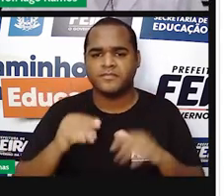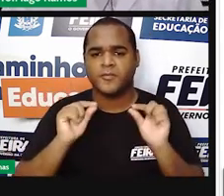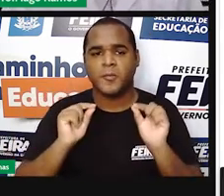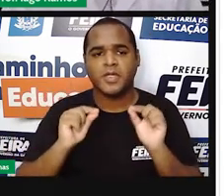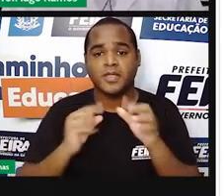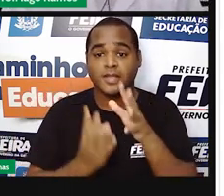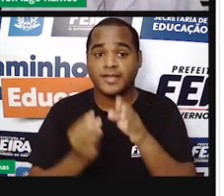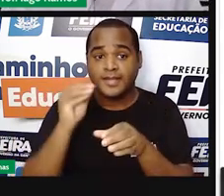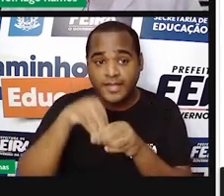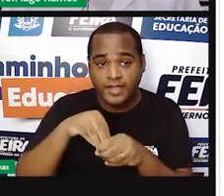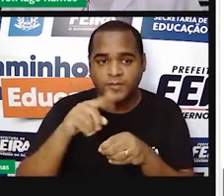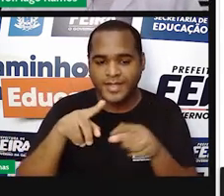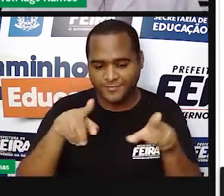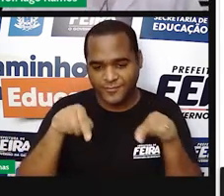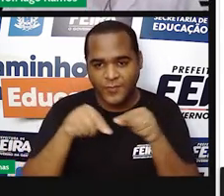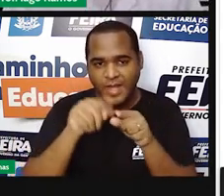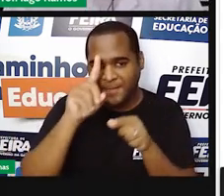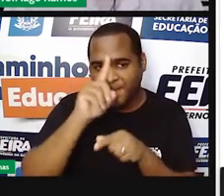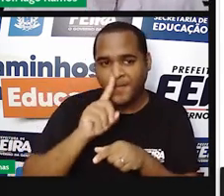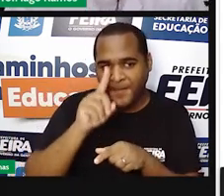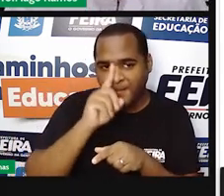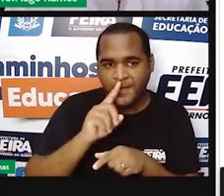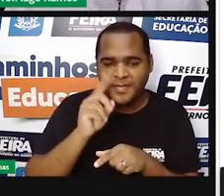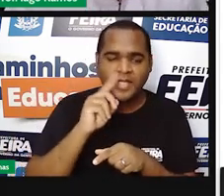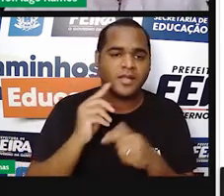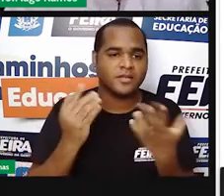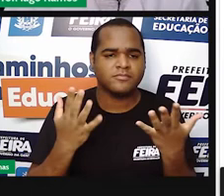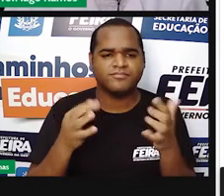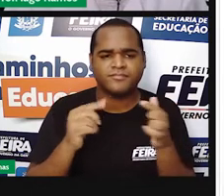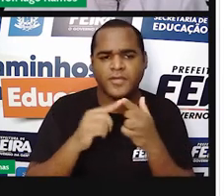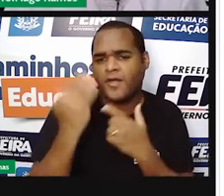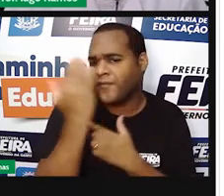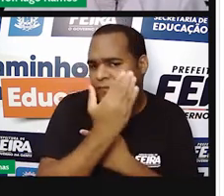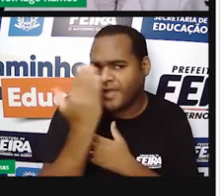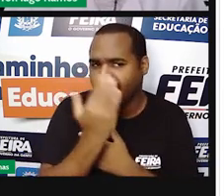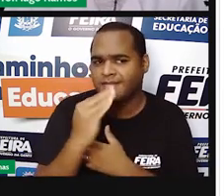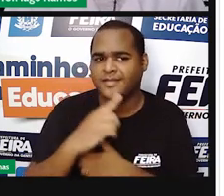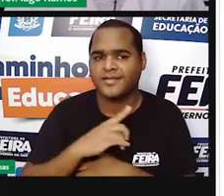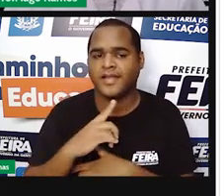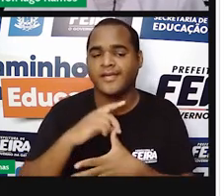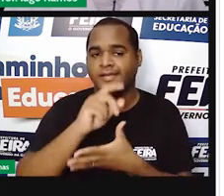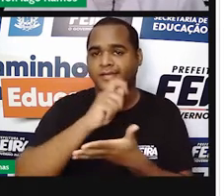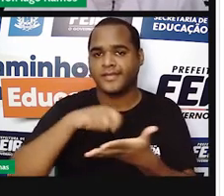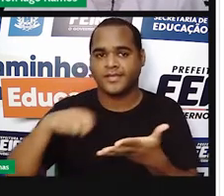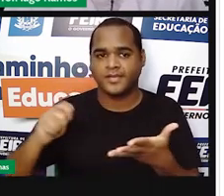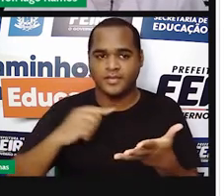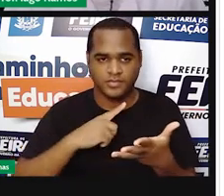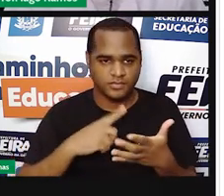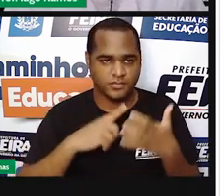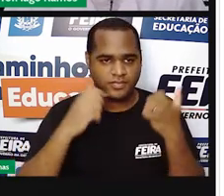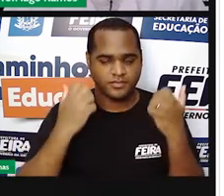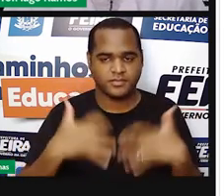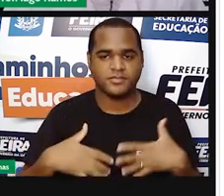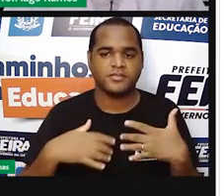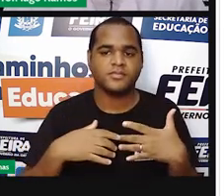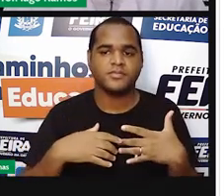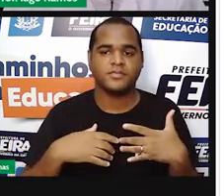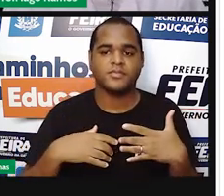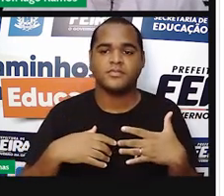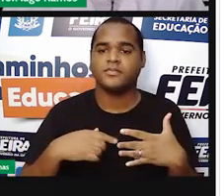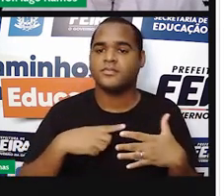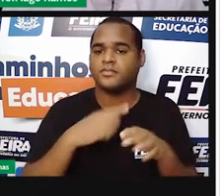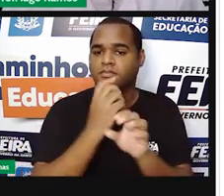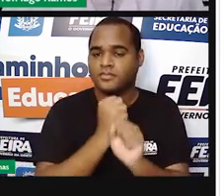desse quadro amarelo talvez não esteja bem visível mas está escrito aqui o valor de pi